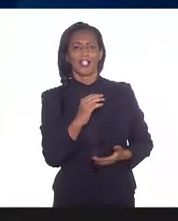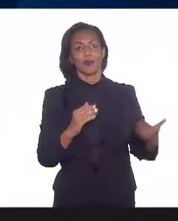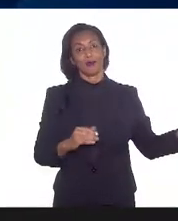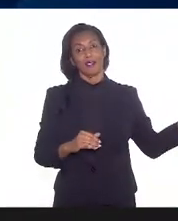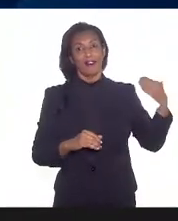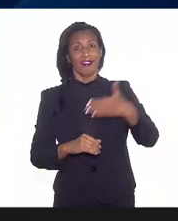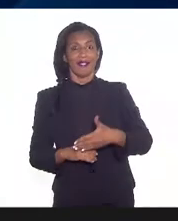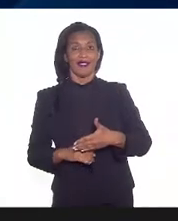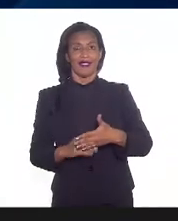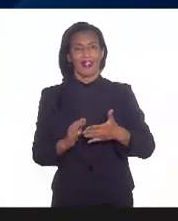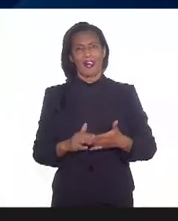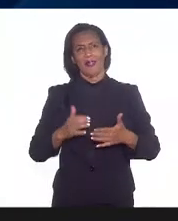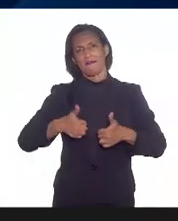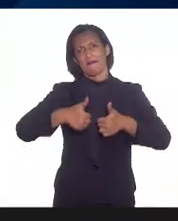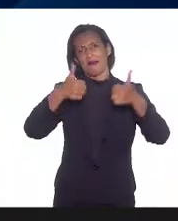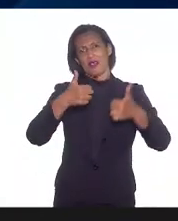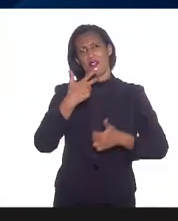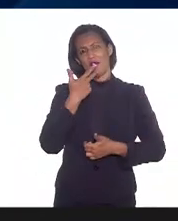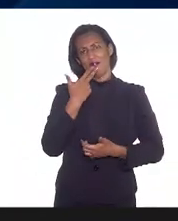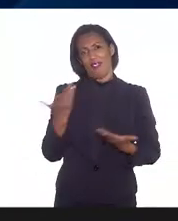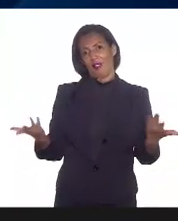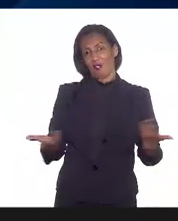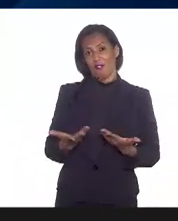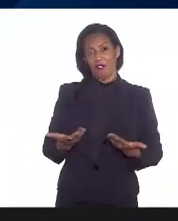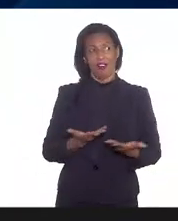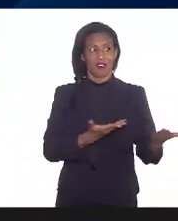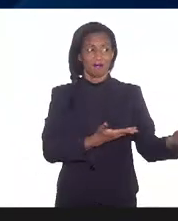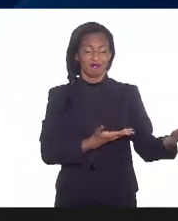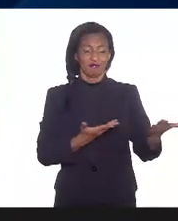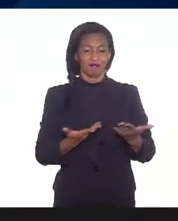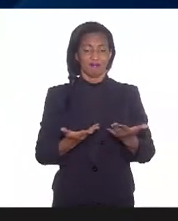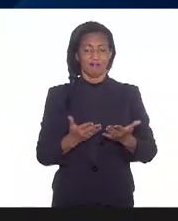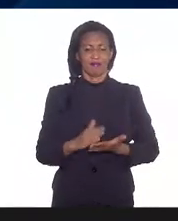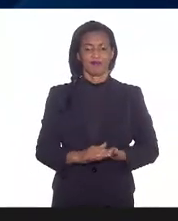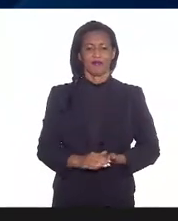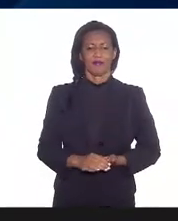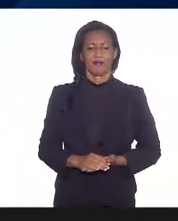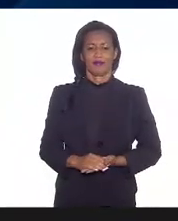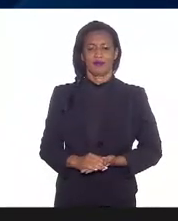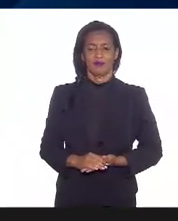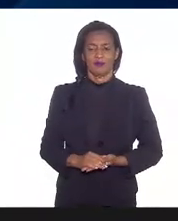apresentação. Melhor ele se apresentar logo agora, de início.